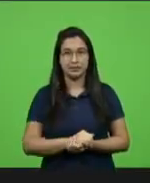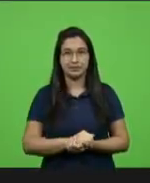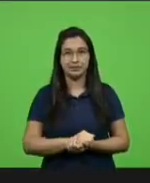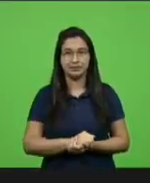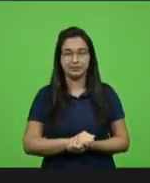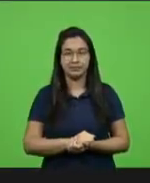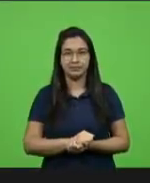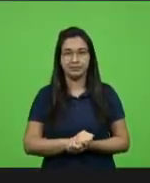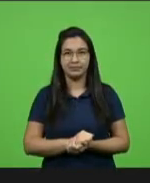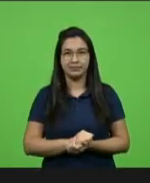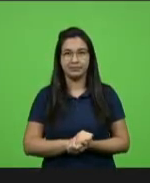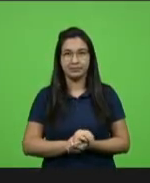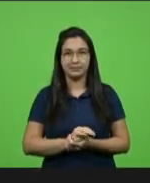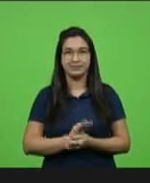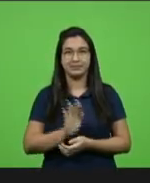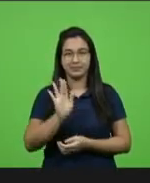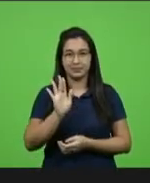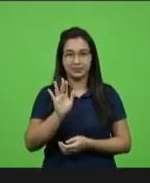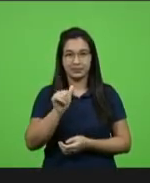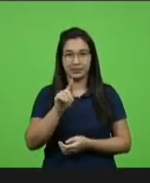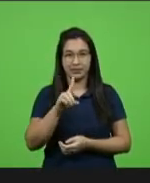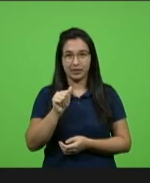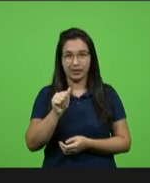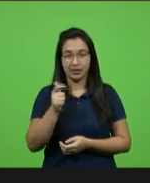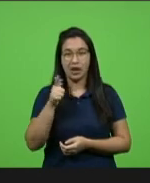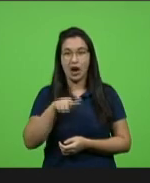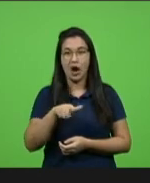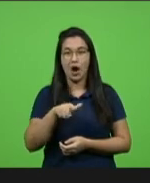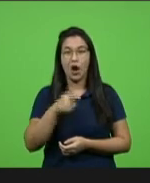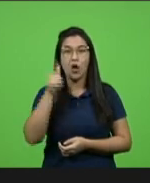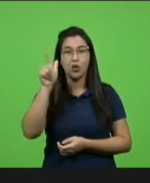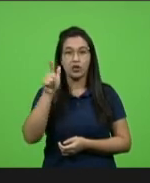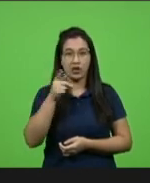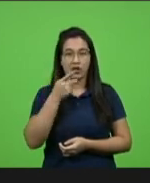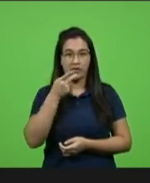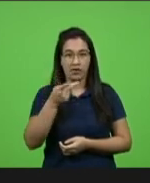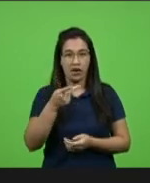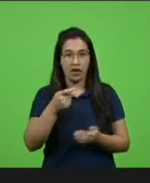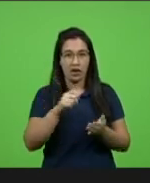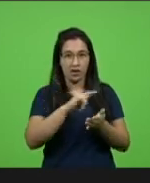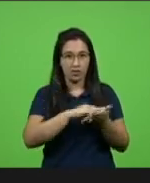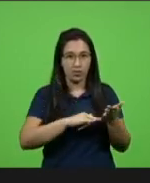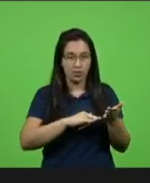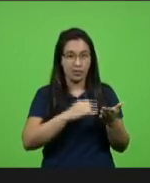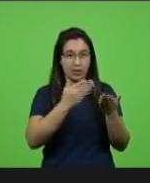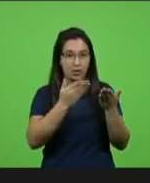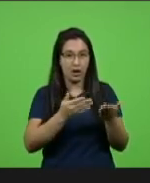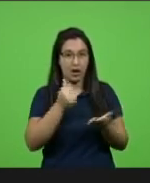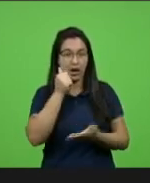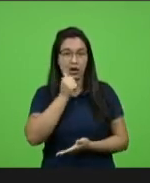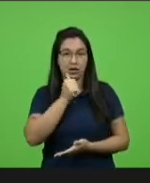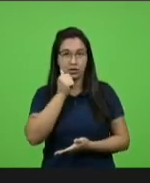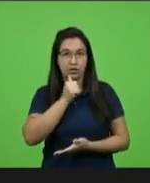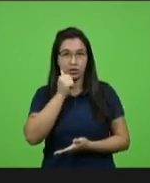te colocar aí nesse documento também as mulheres que são